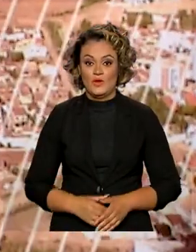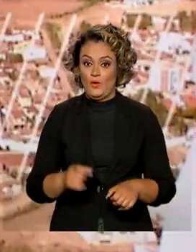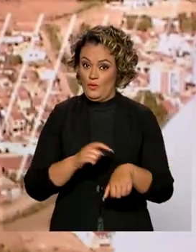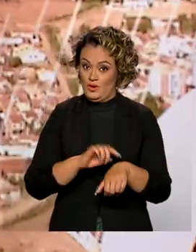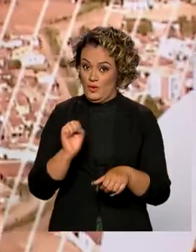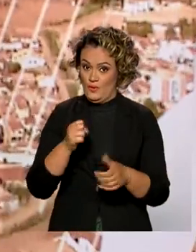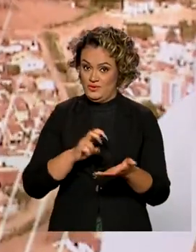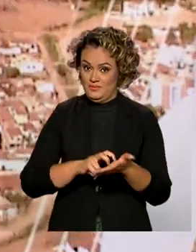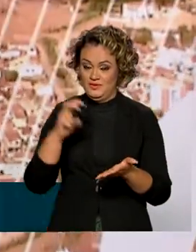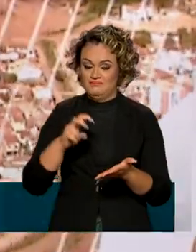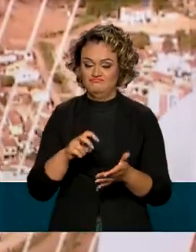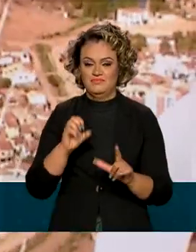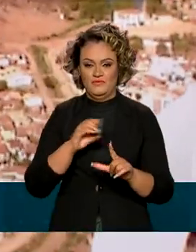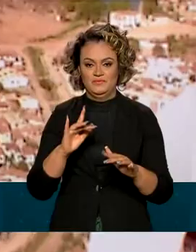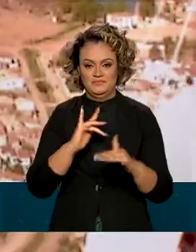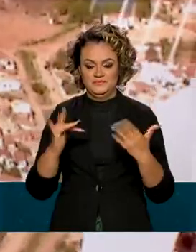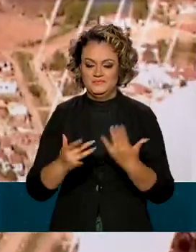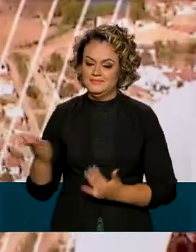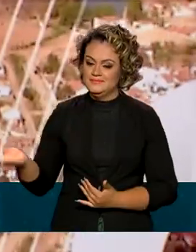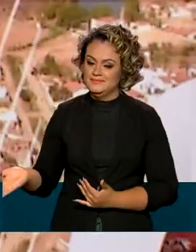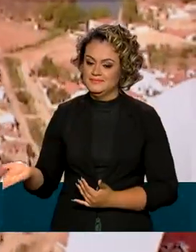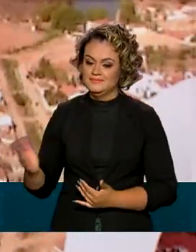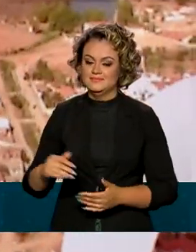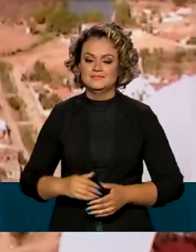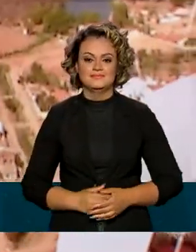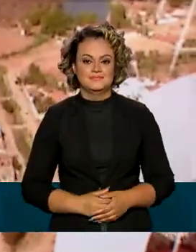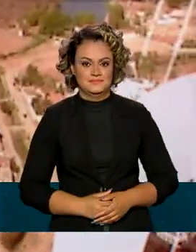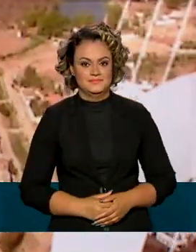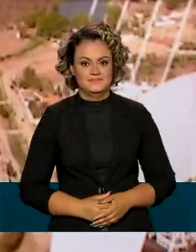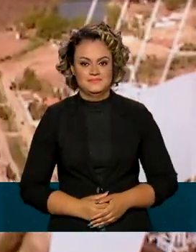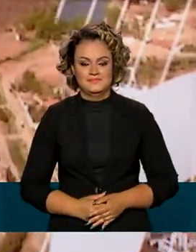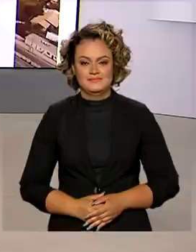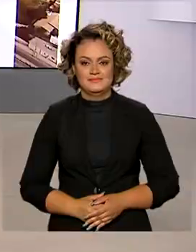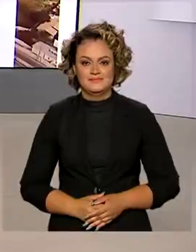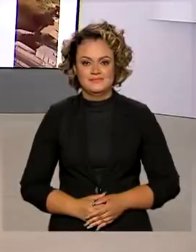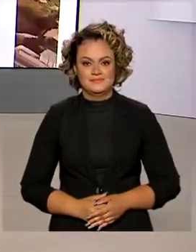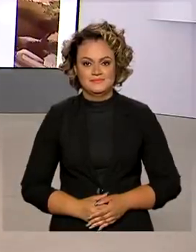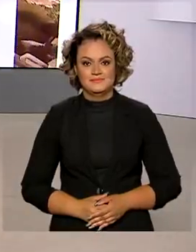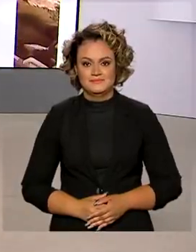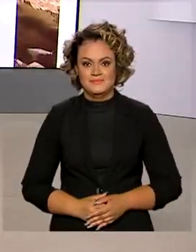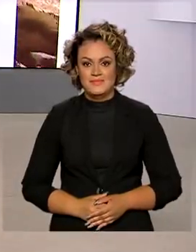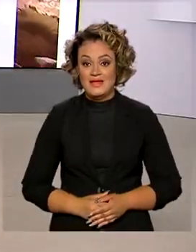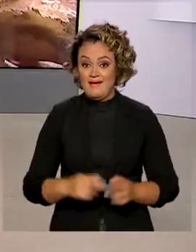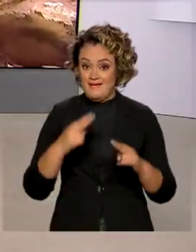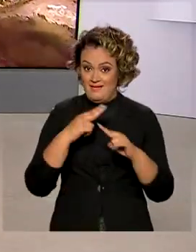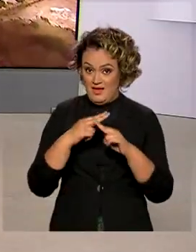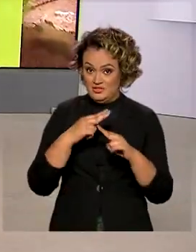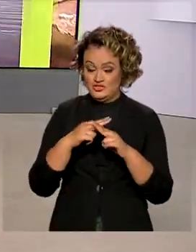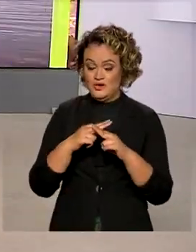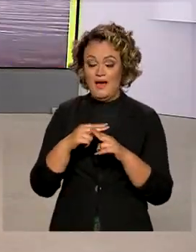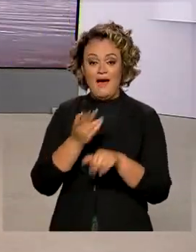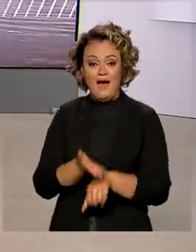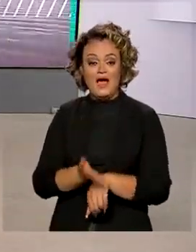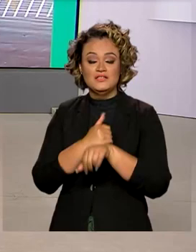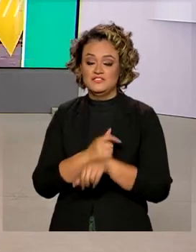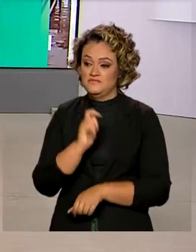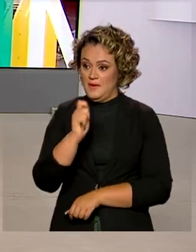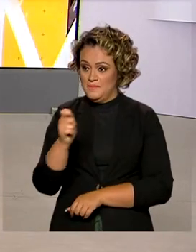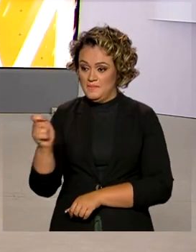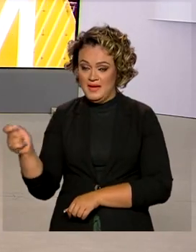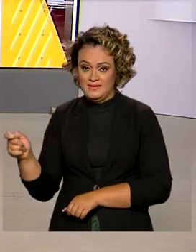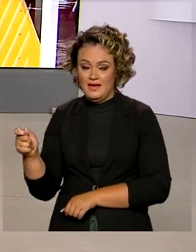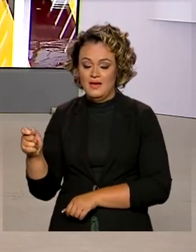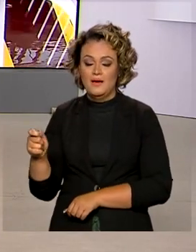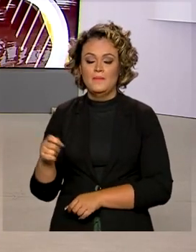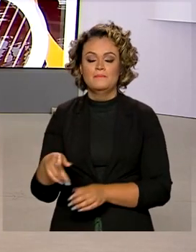8 horas da manhã, estamos ao vivo também pelas redes sociais. A Caixa antecipou os benefícios